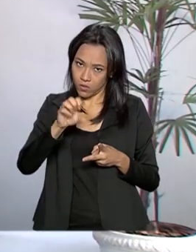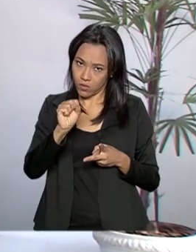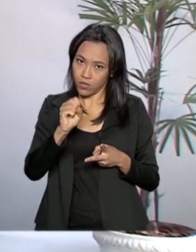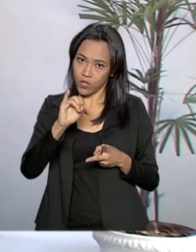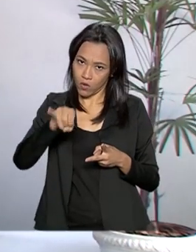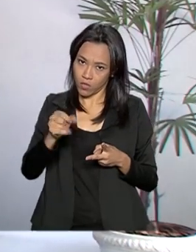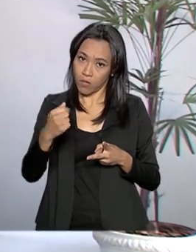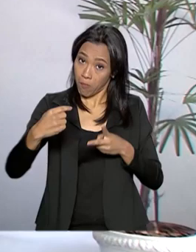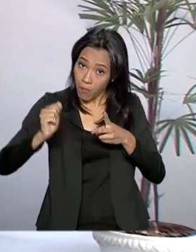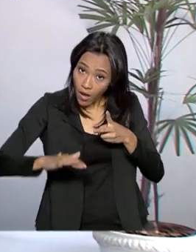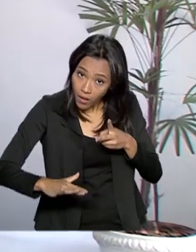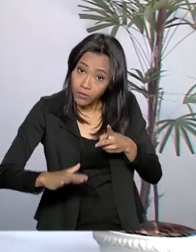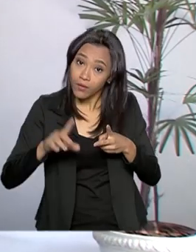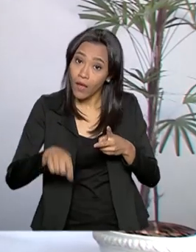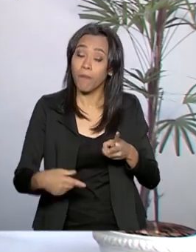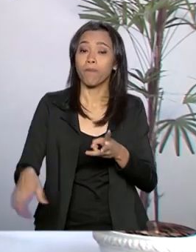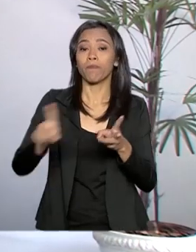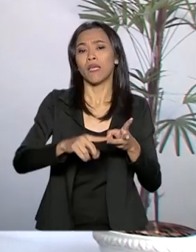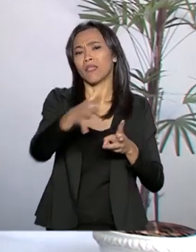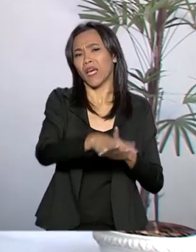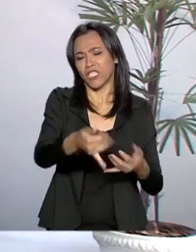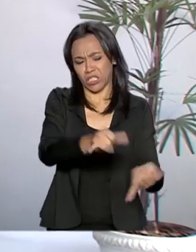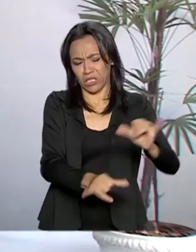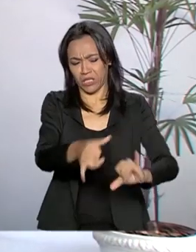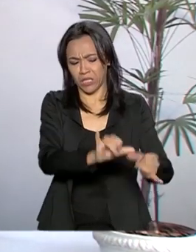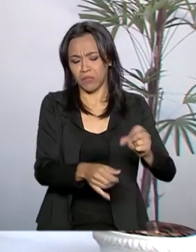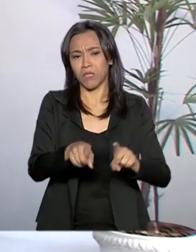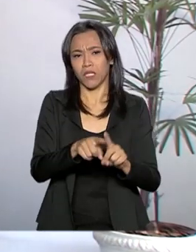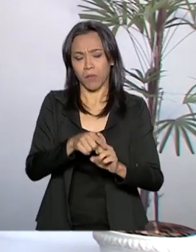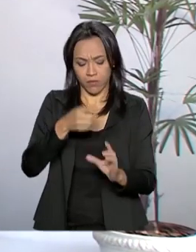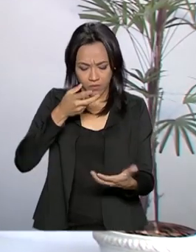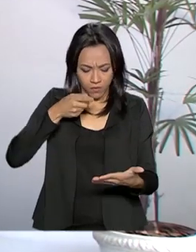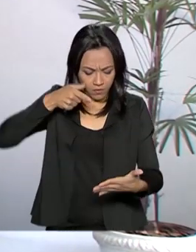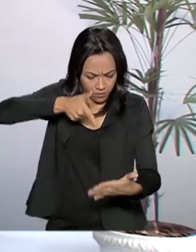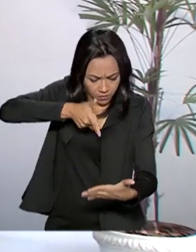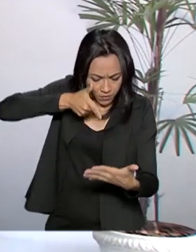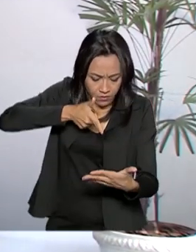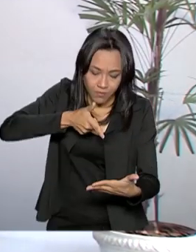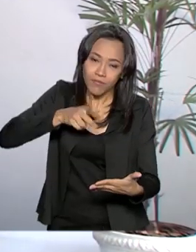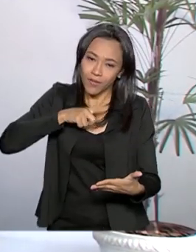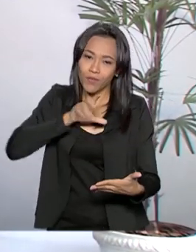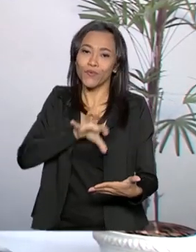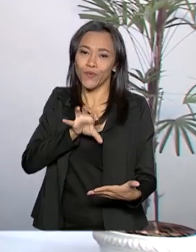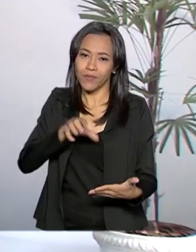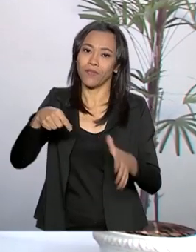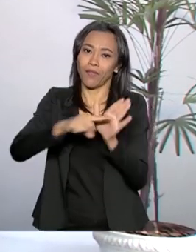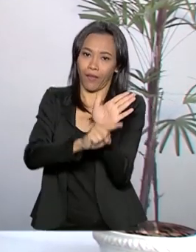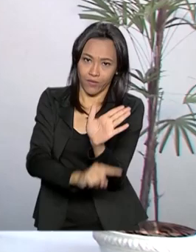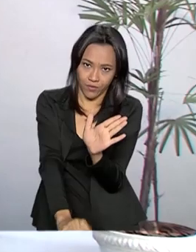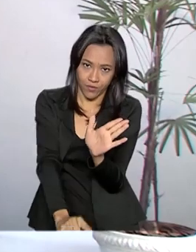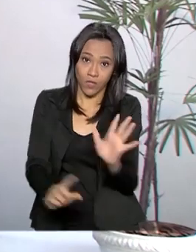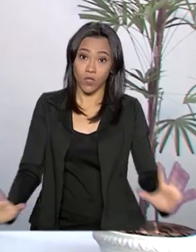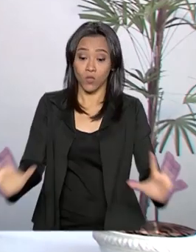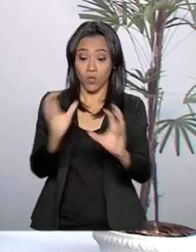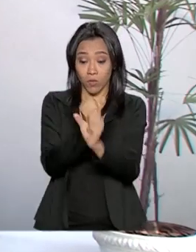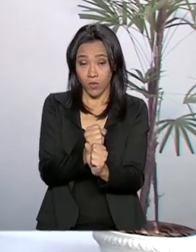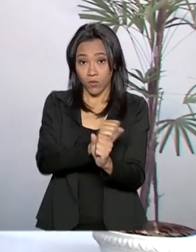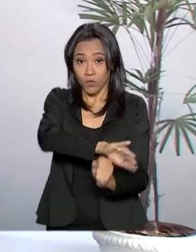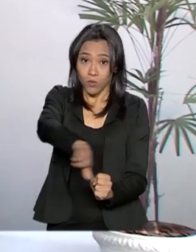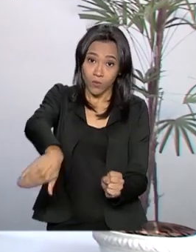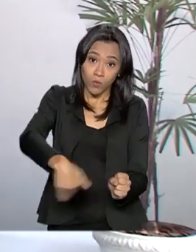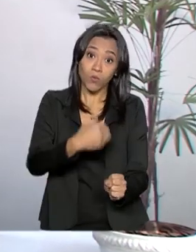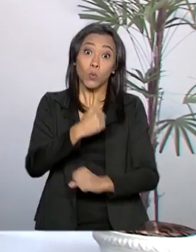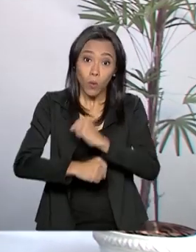índice. Os setores de química e metalurgia também exerceram influência negativa. No acumulado do ano, os